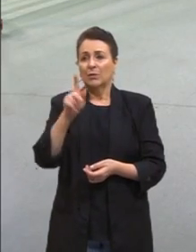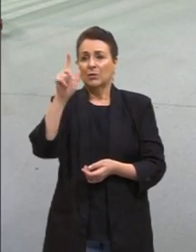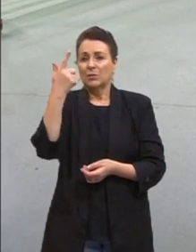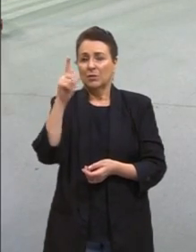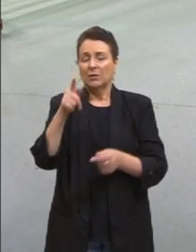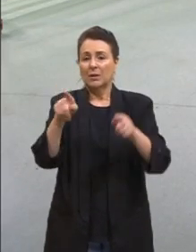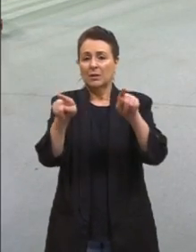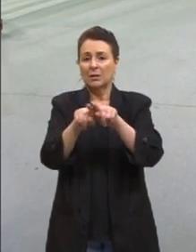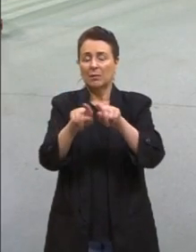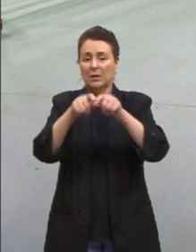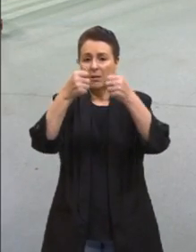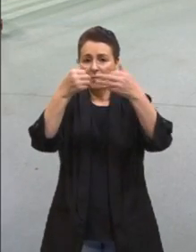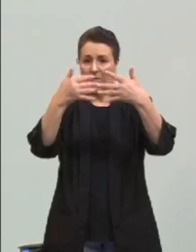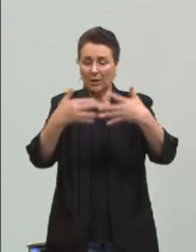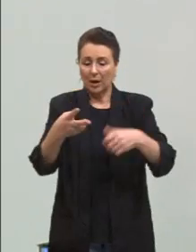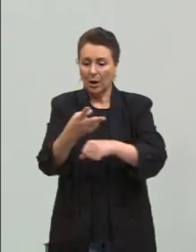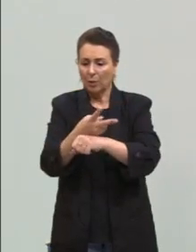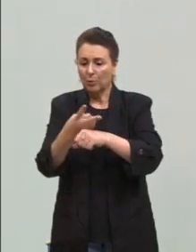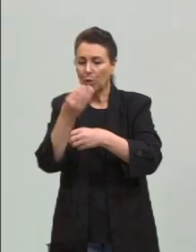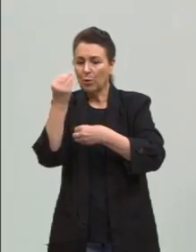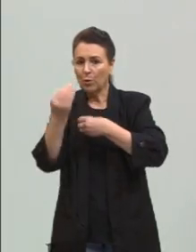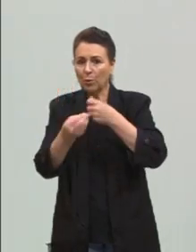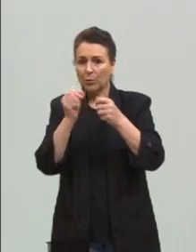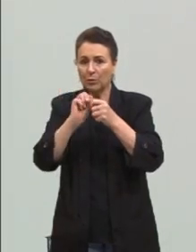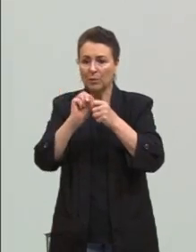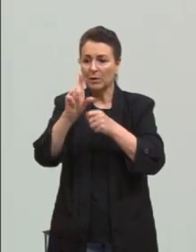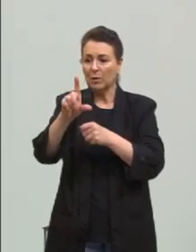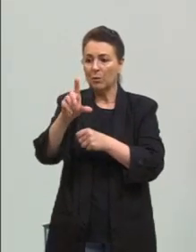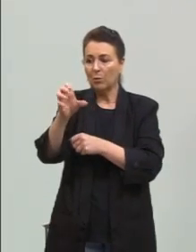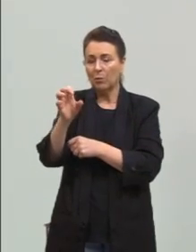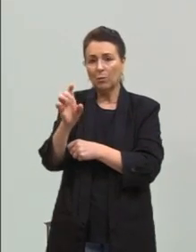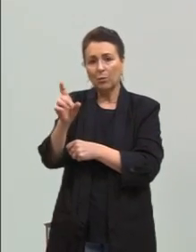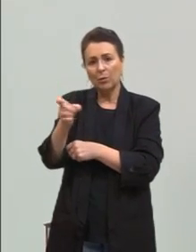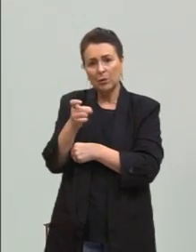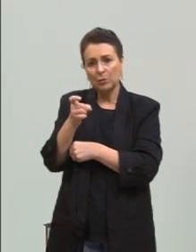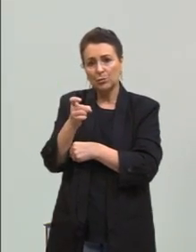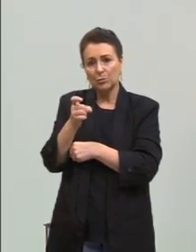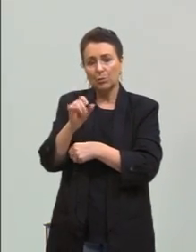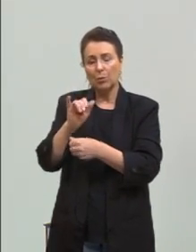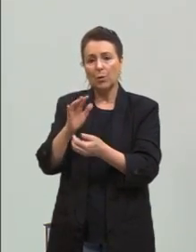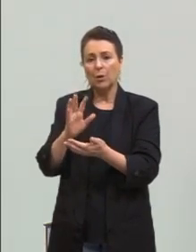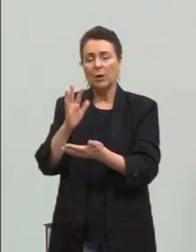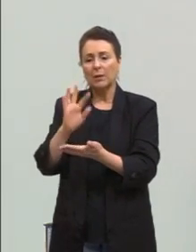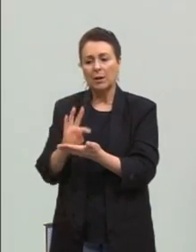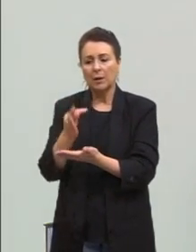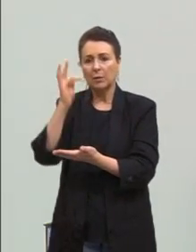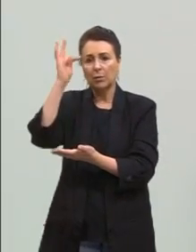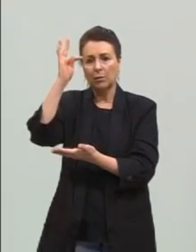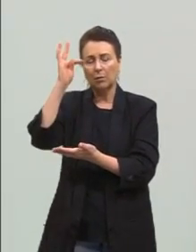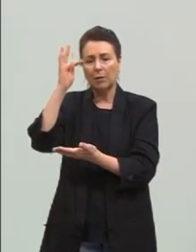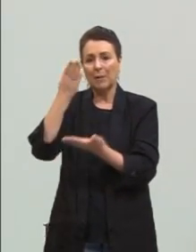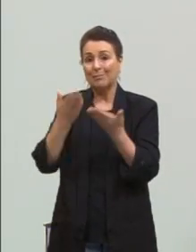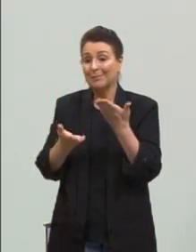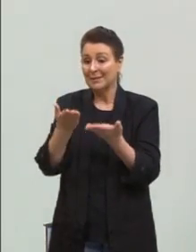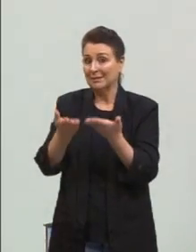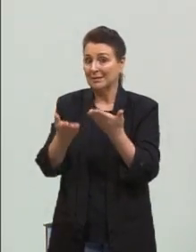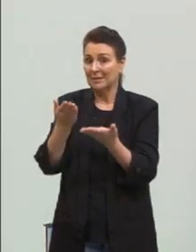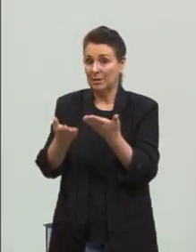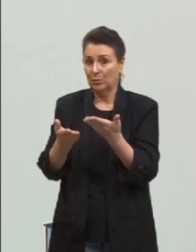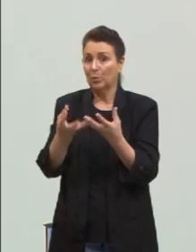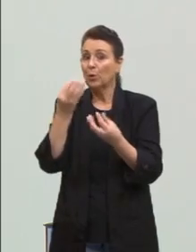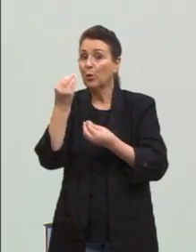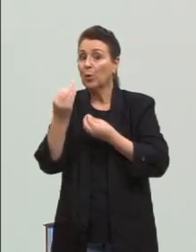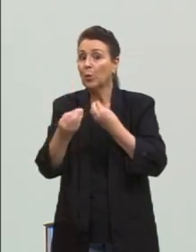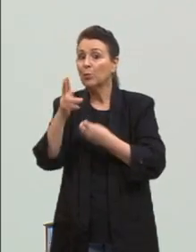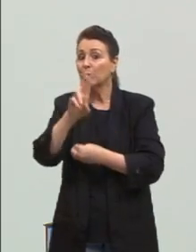aí também, não só a busca, mas também como tu vai lidar com esse lixo. Lixo eletrônico é muito pesado, Tu tem que ter toda uma forma de como vai